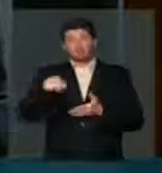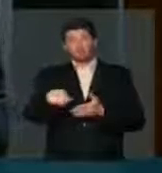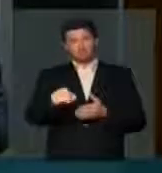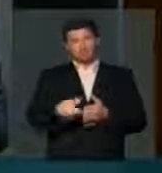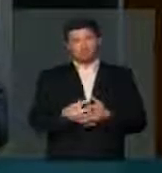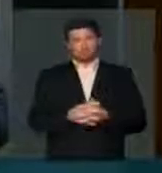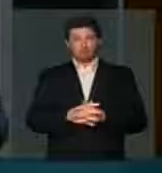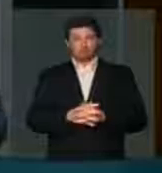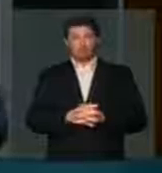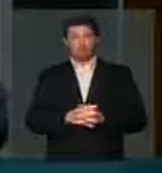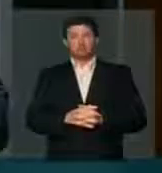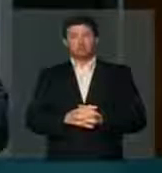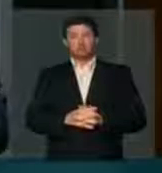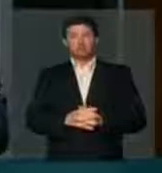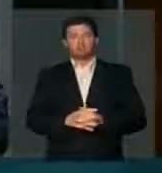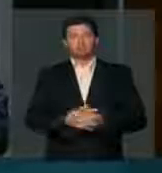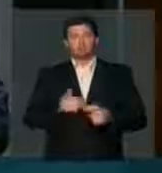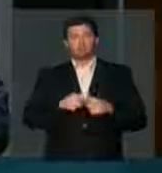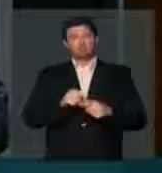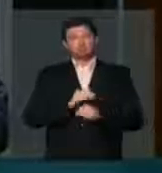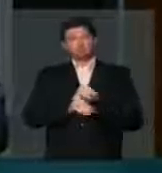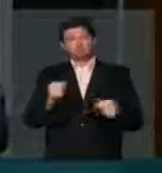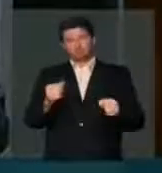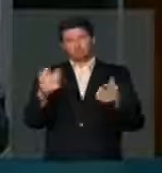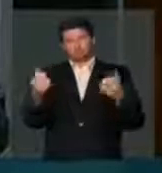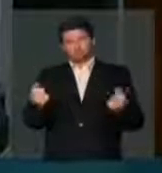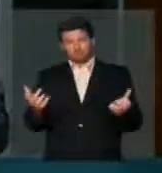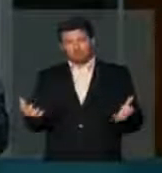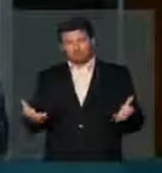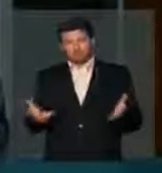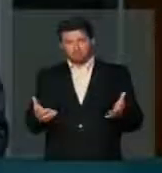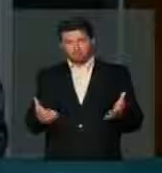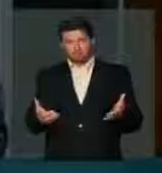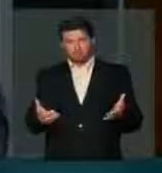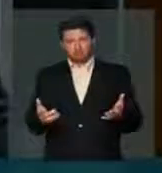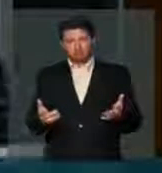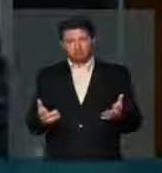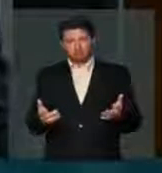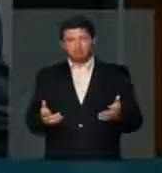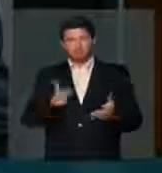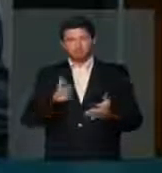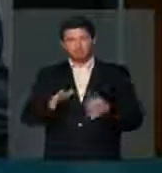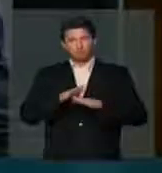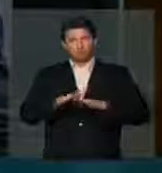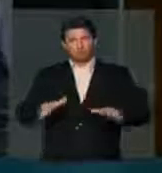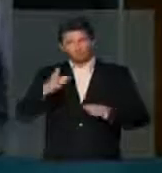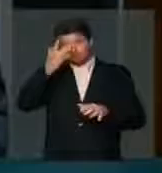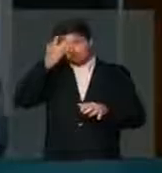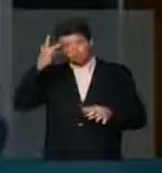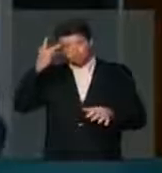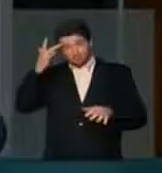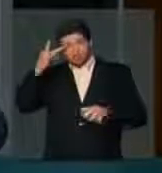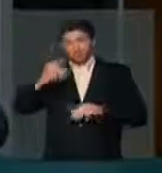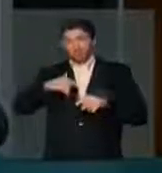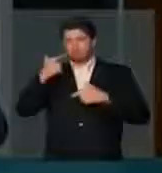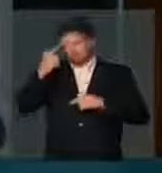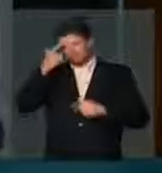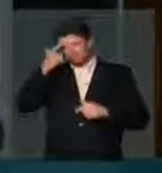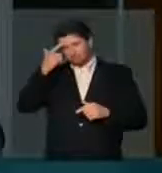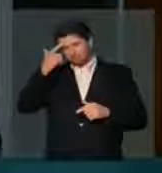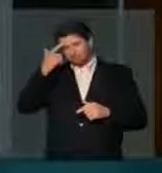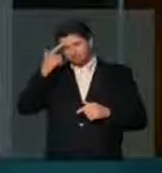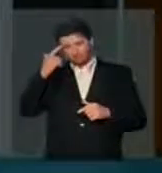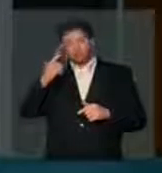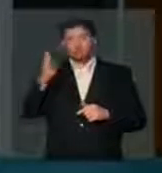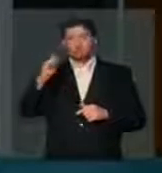desse veto, porque é inadmissível ficar como está pessoas trabalhadoras há